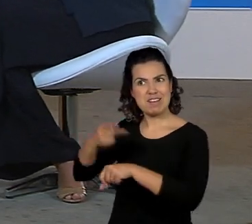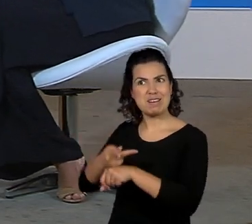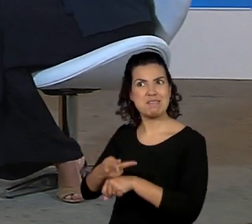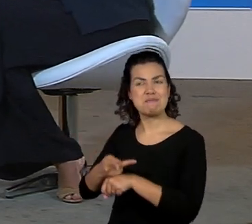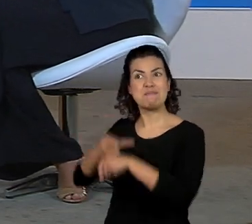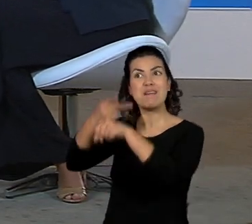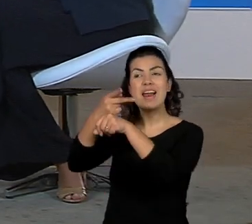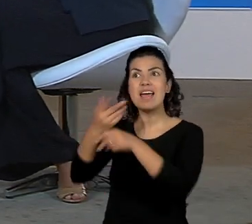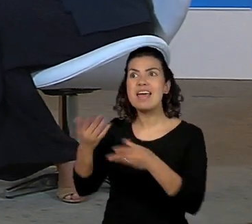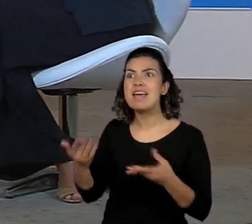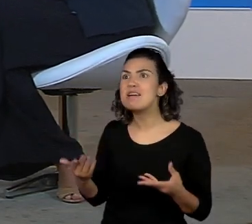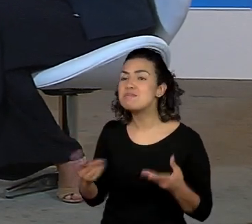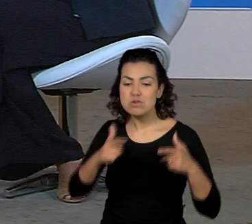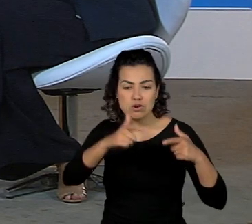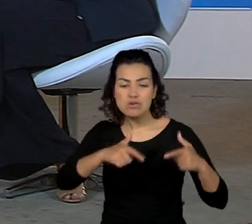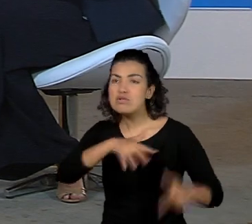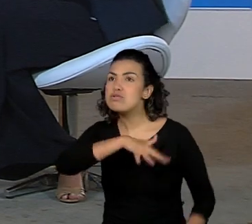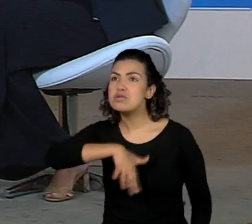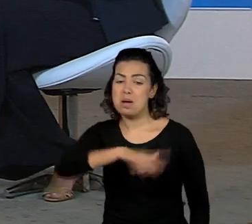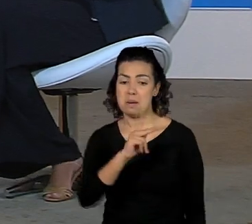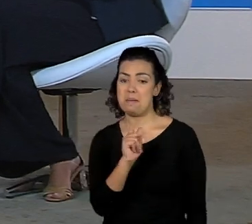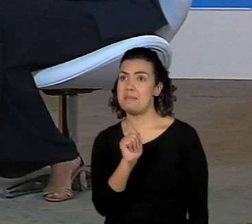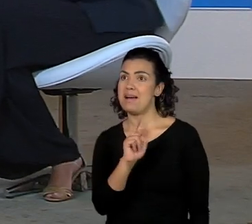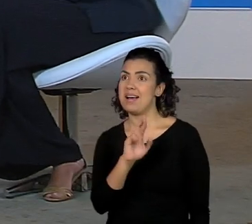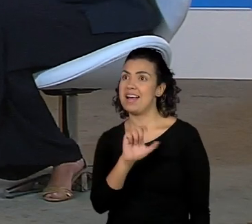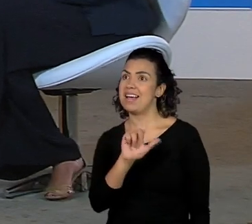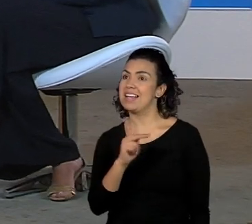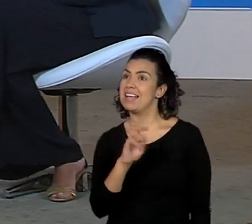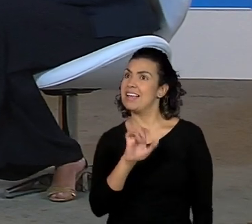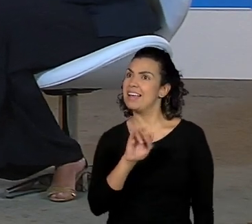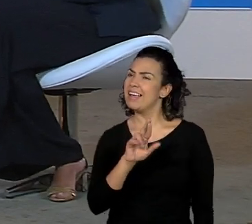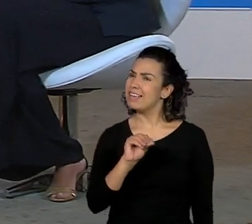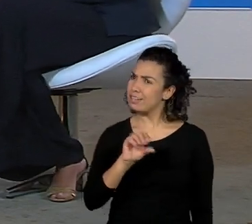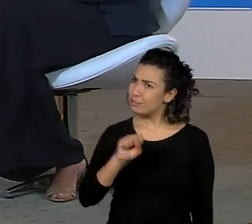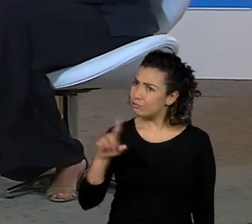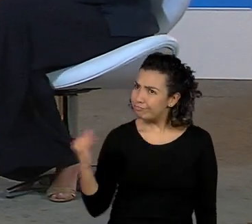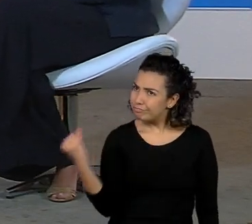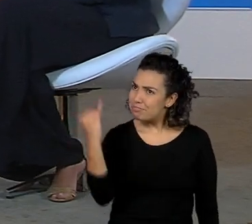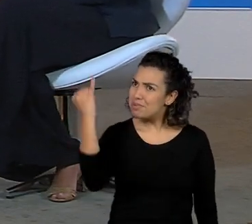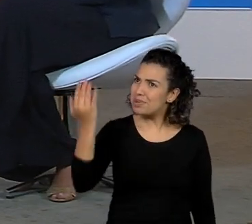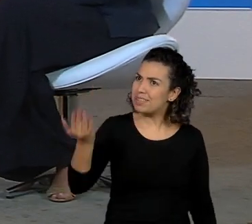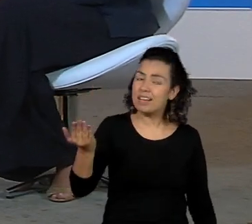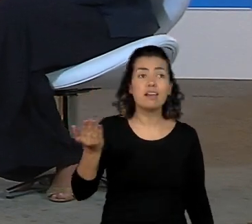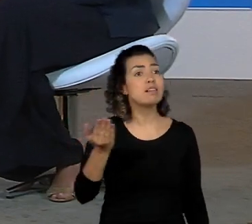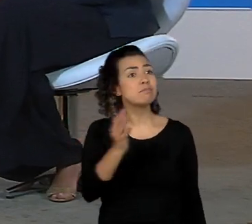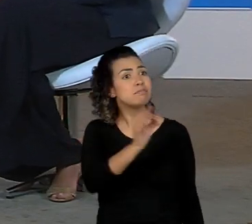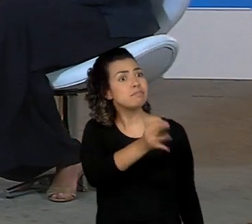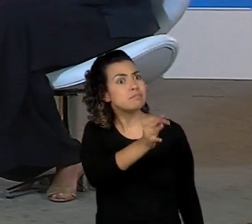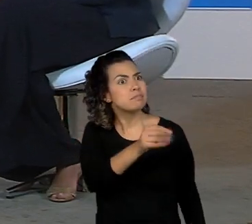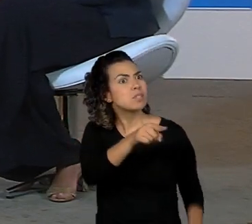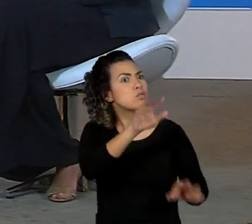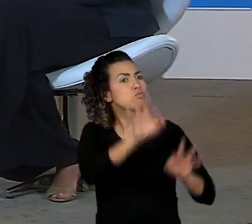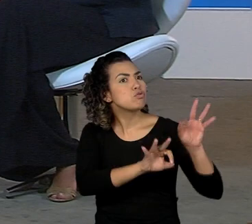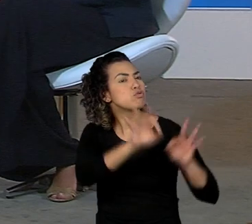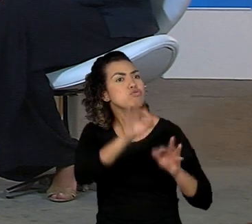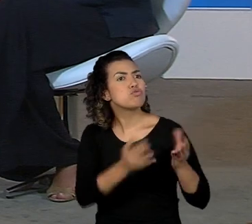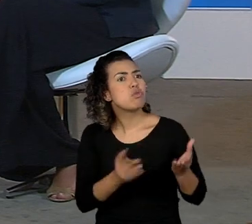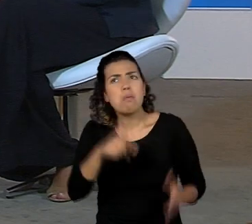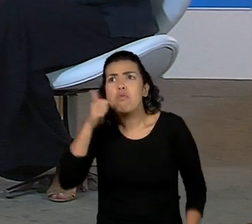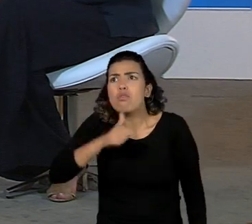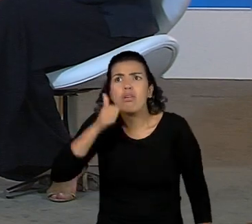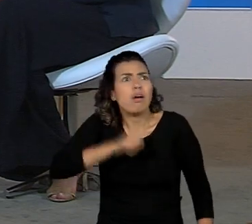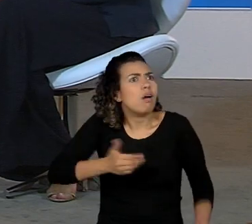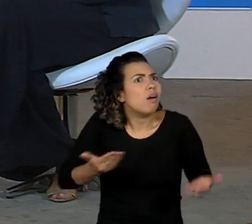para parelheiros. Muito importante dizer, viu? É isso. E um projeto que fala sobre mulheres comuns,